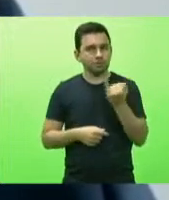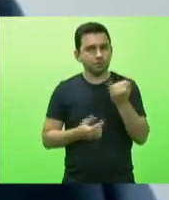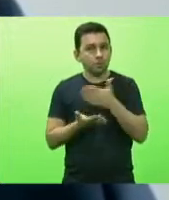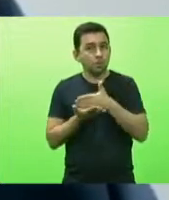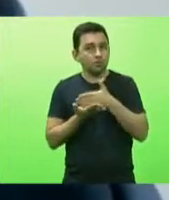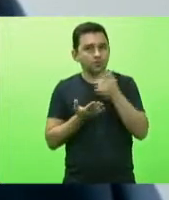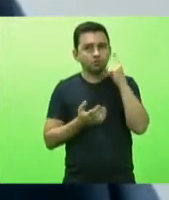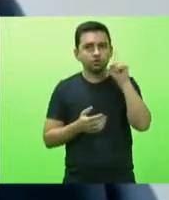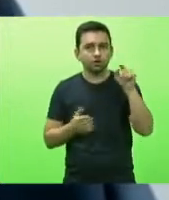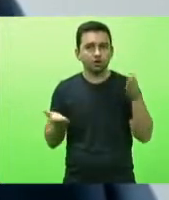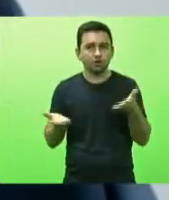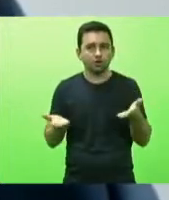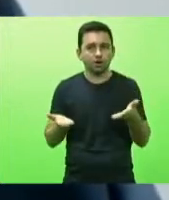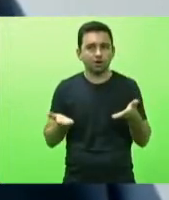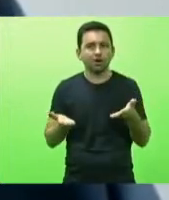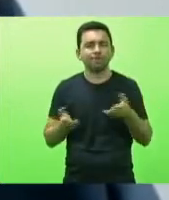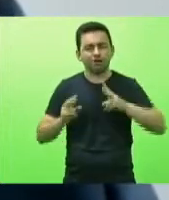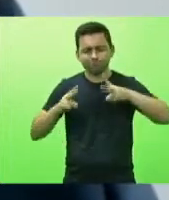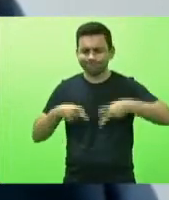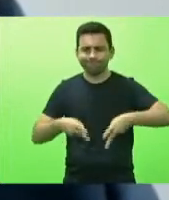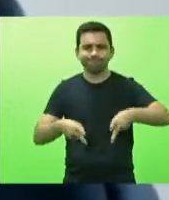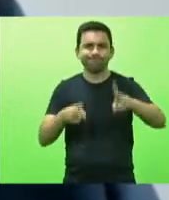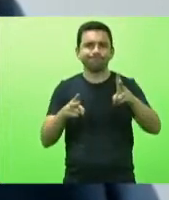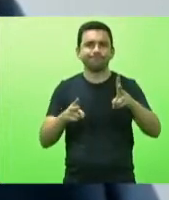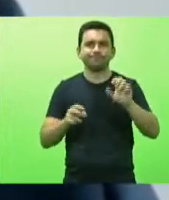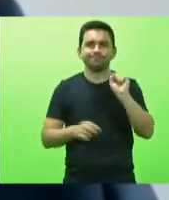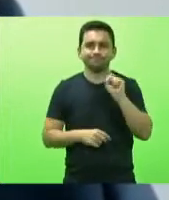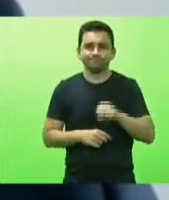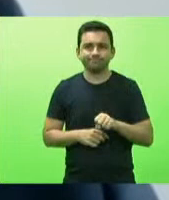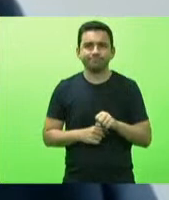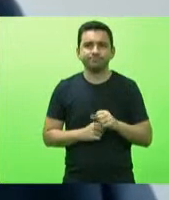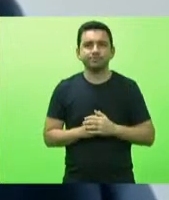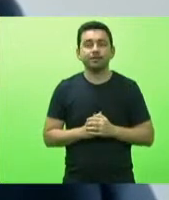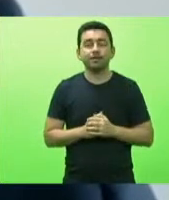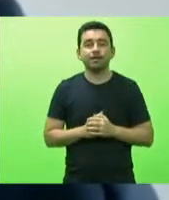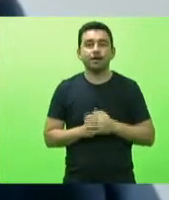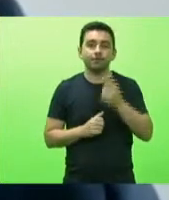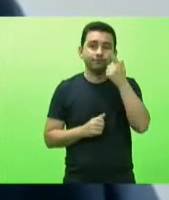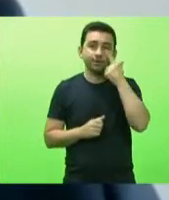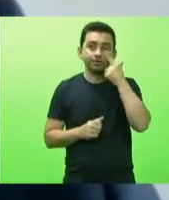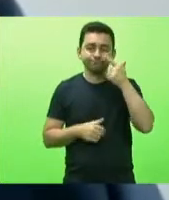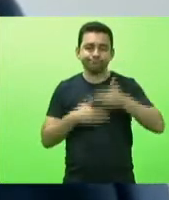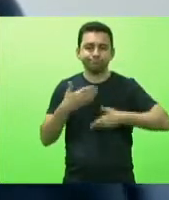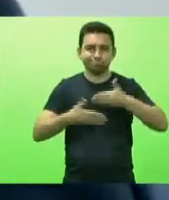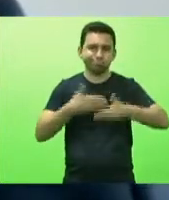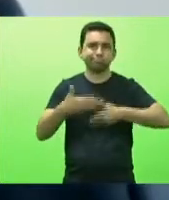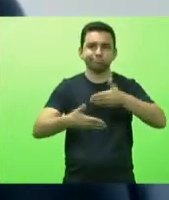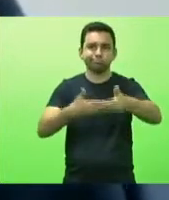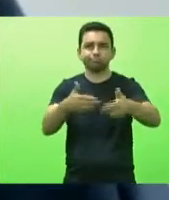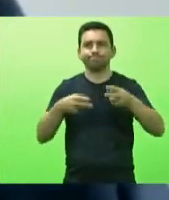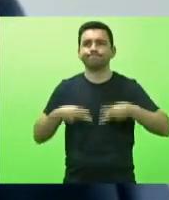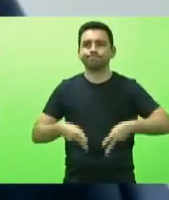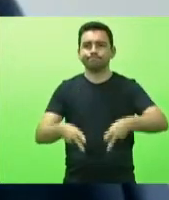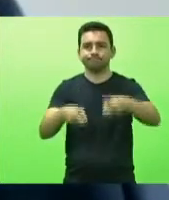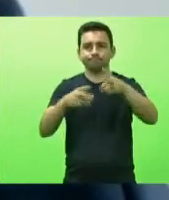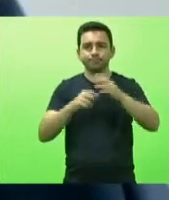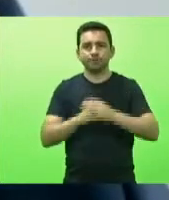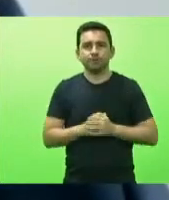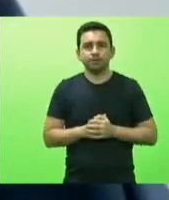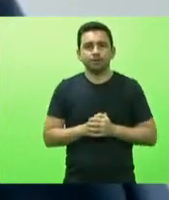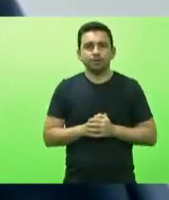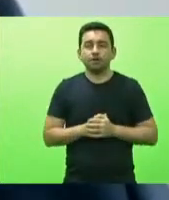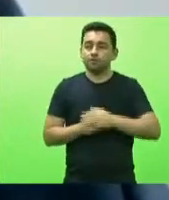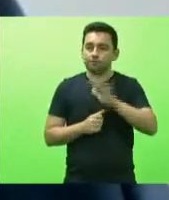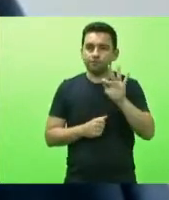continuaremos então a dar esse procedimento deputado Fernando eu